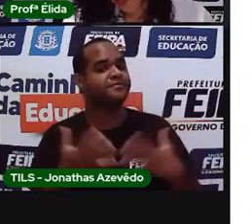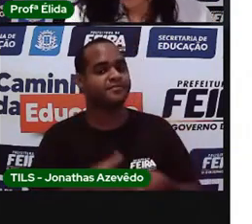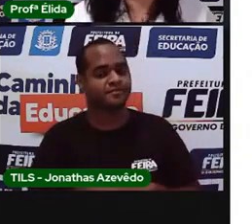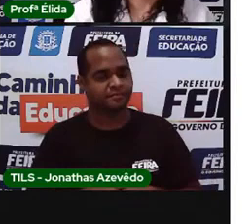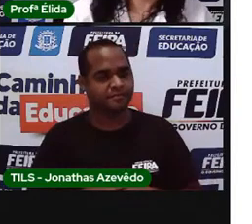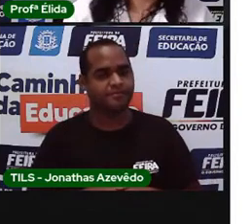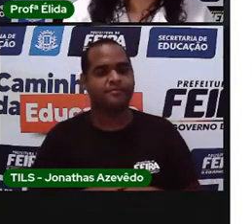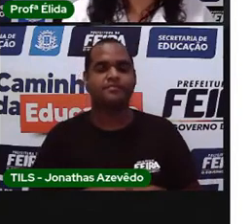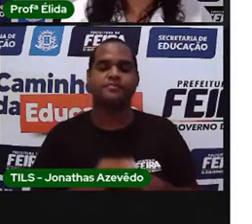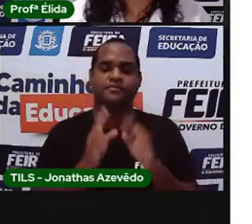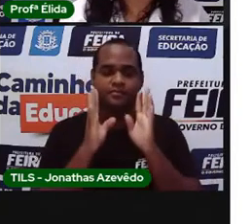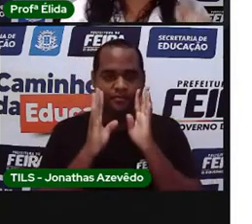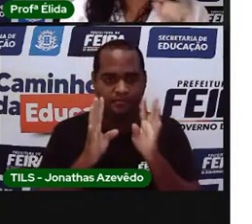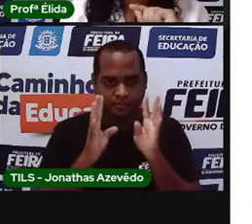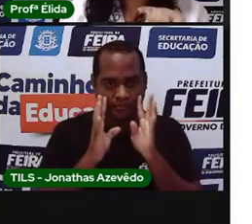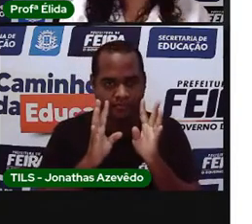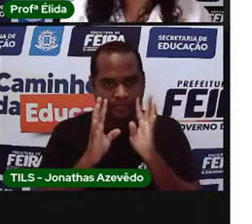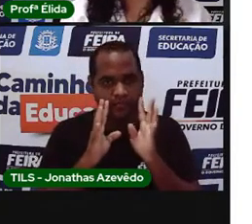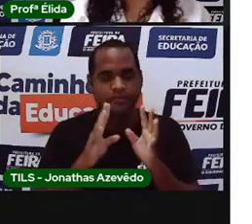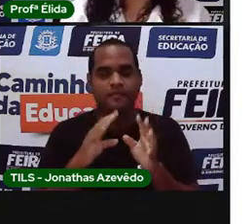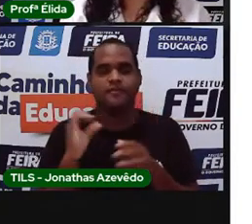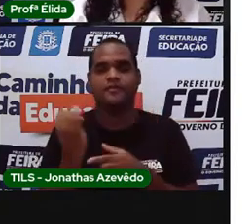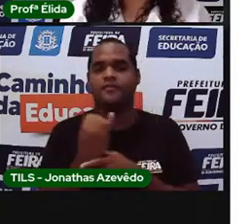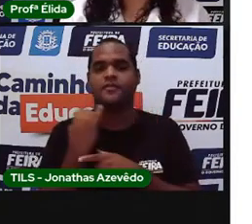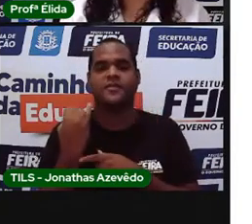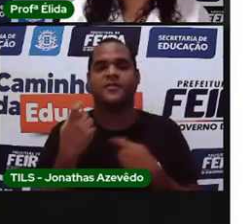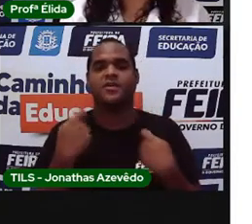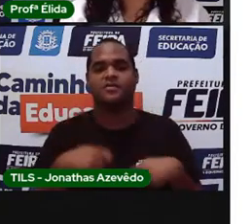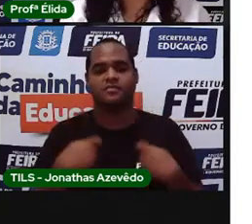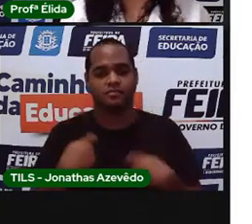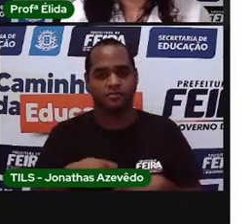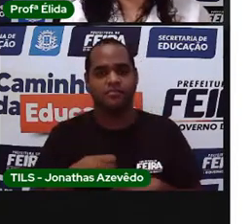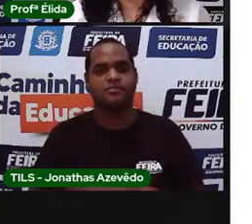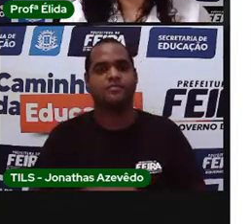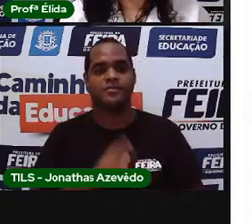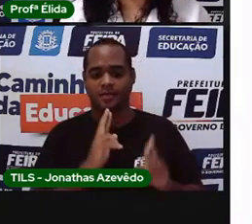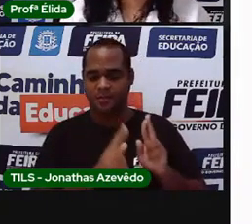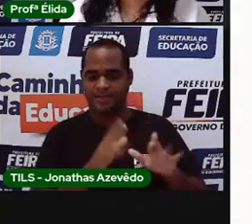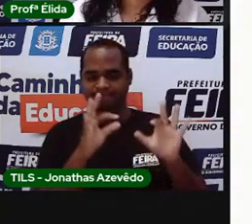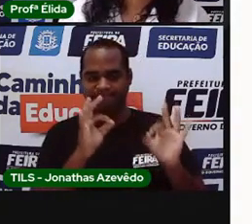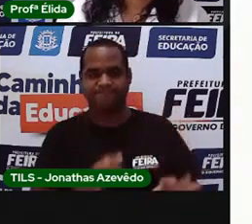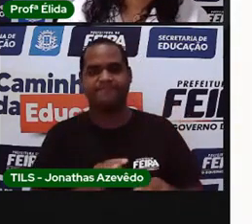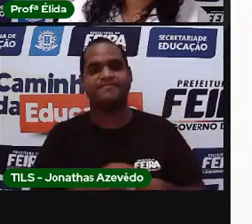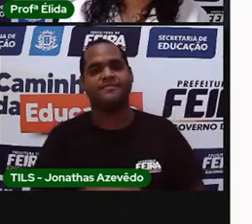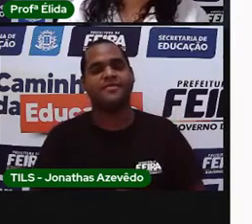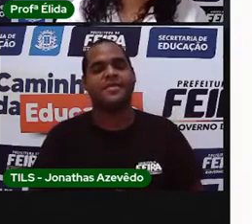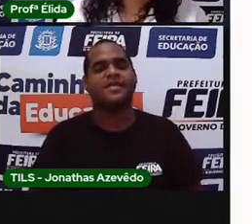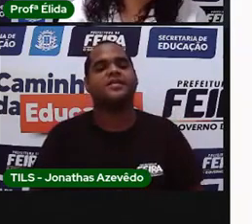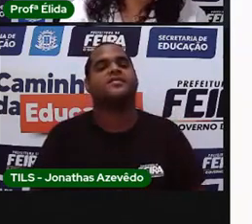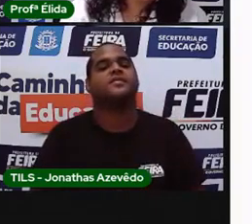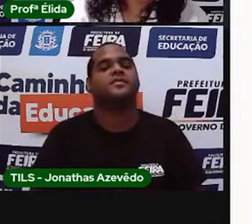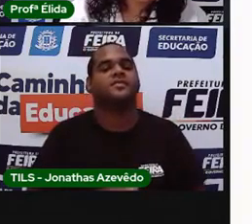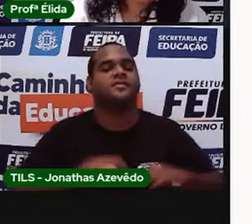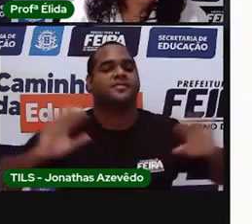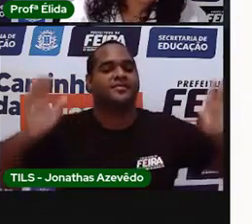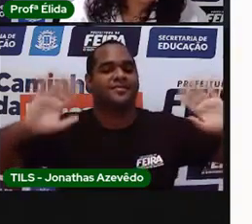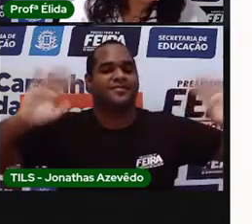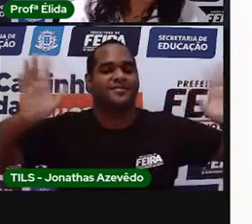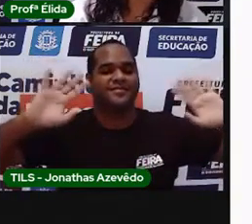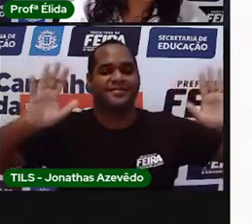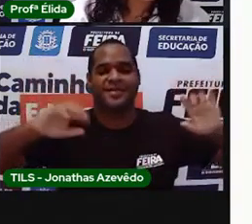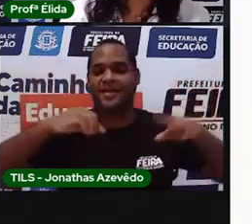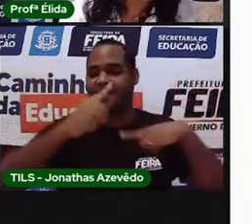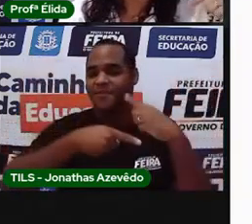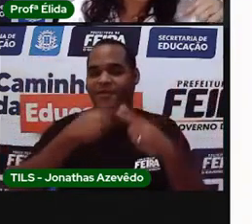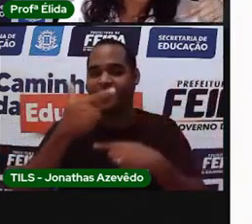e faça a sua tarefinha com muito capricho, tá bom? Até a próxima aula